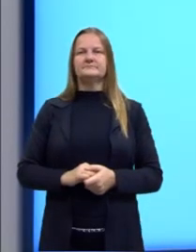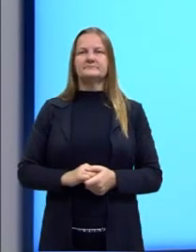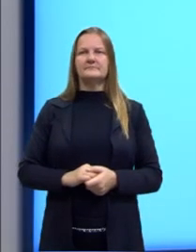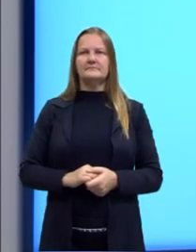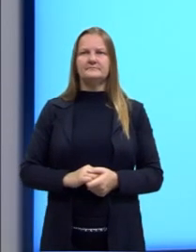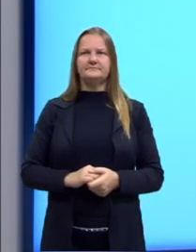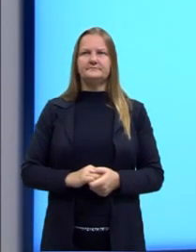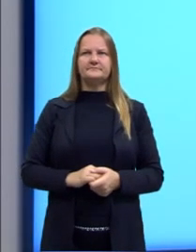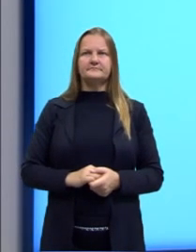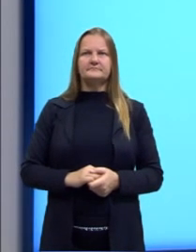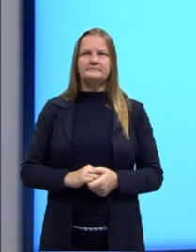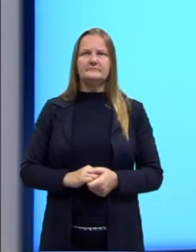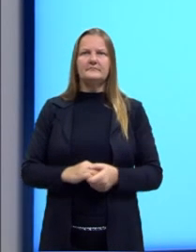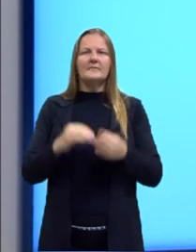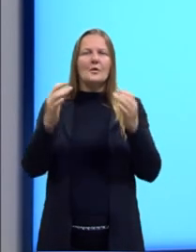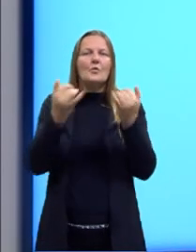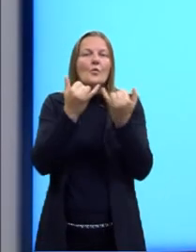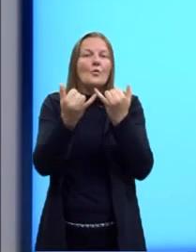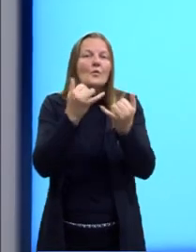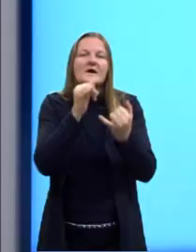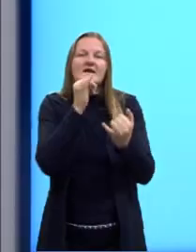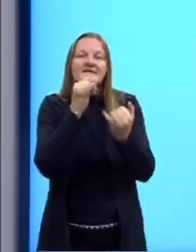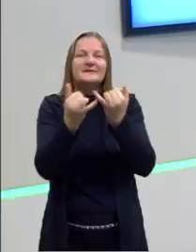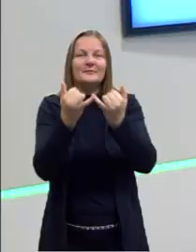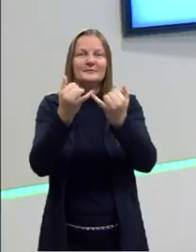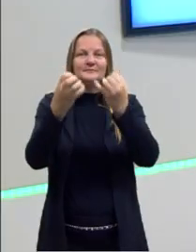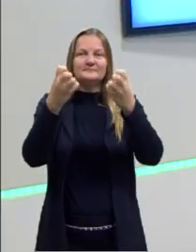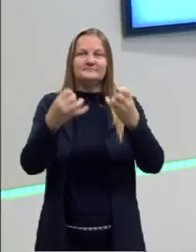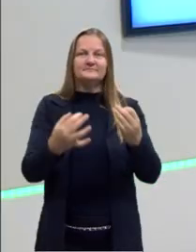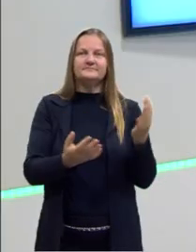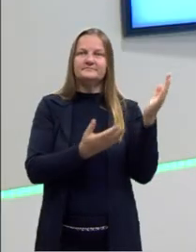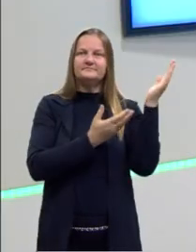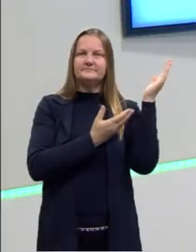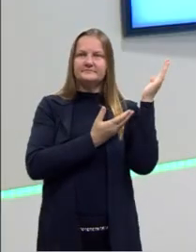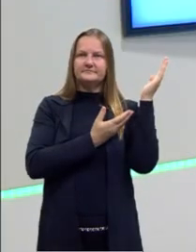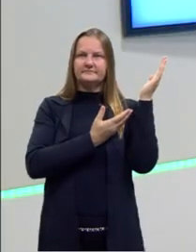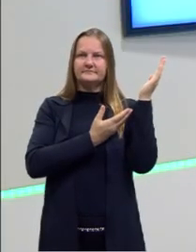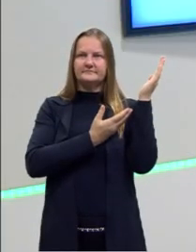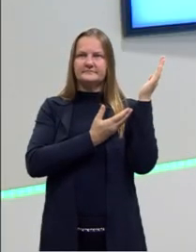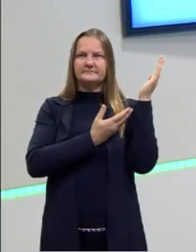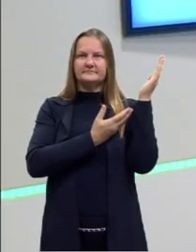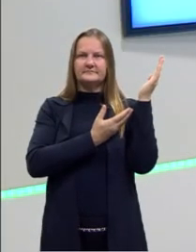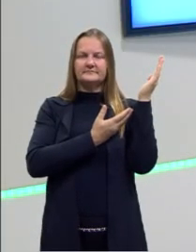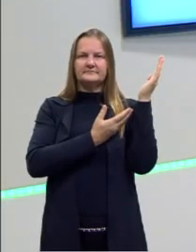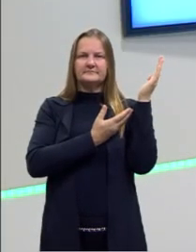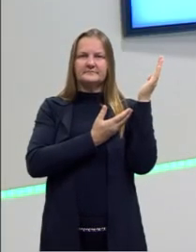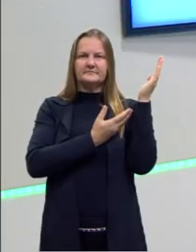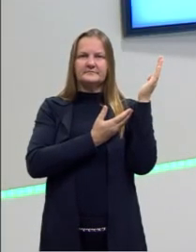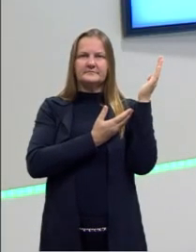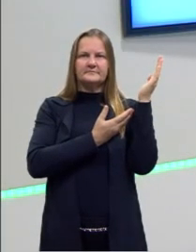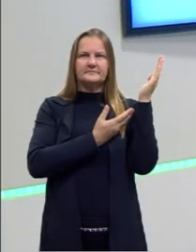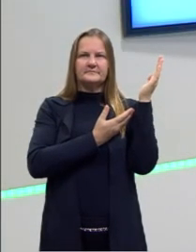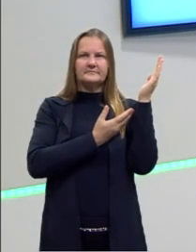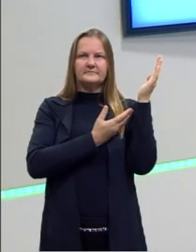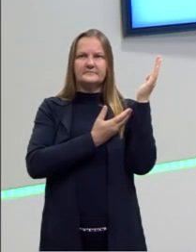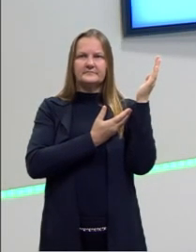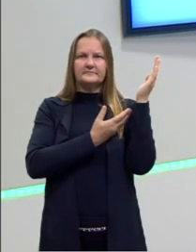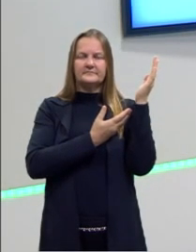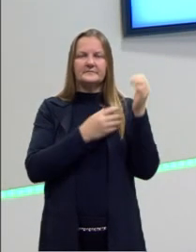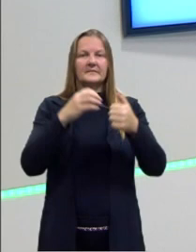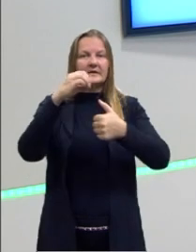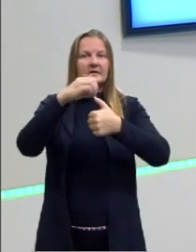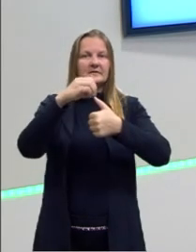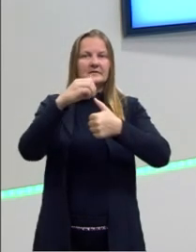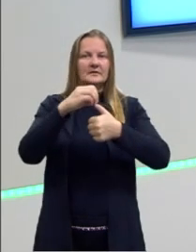Bom, vamos ver um exemplo, então, aqui da zero condicional.